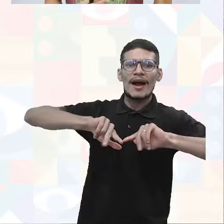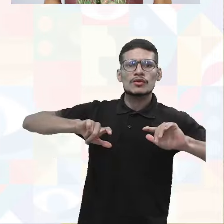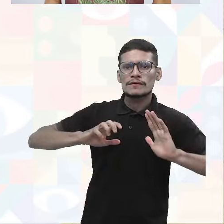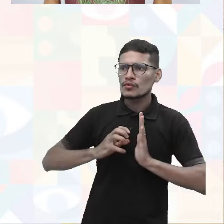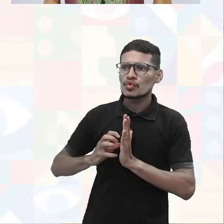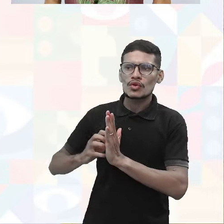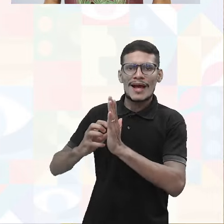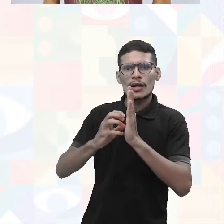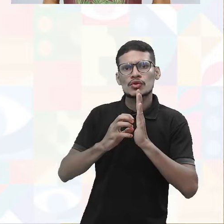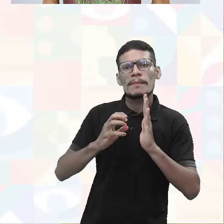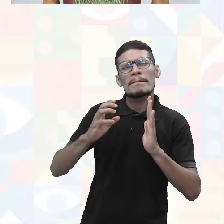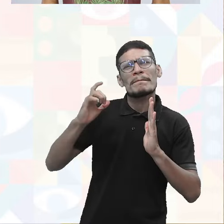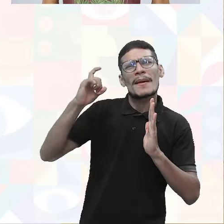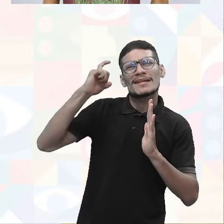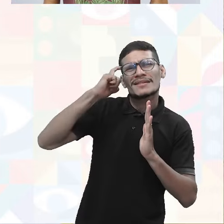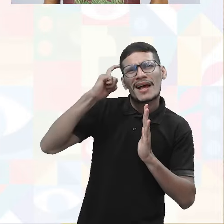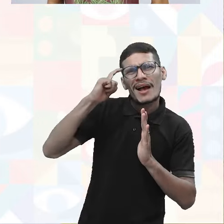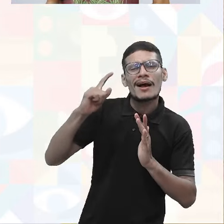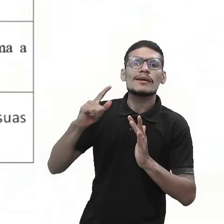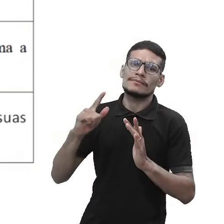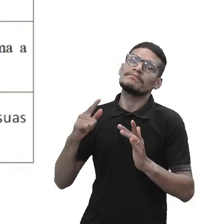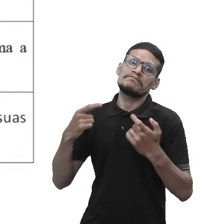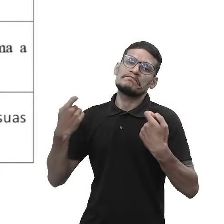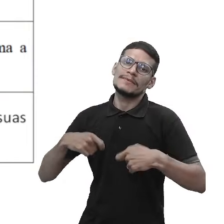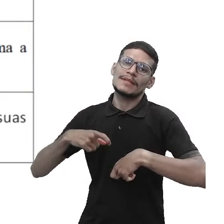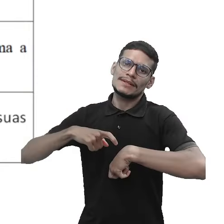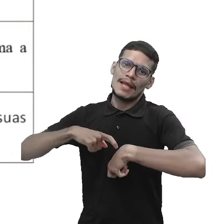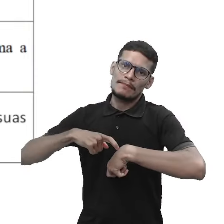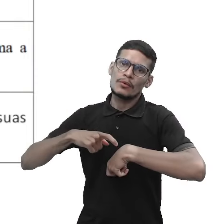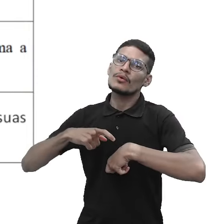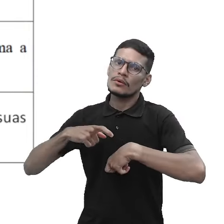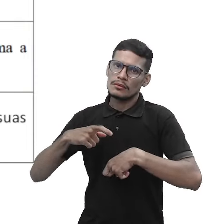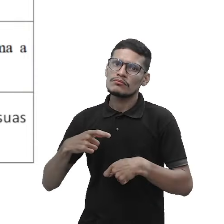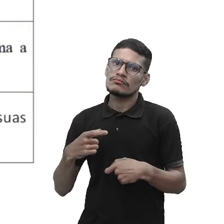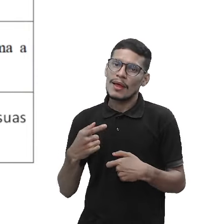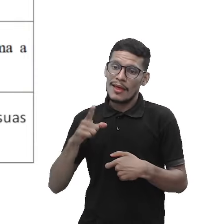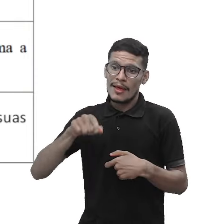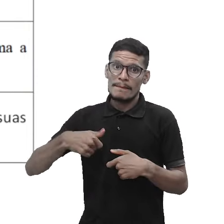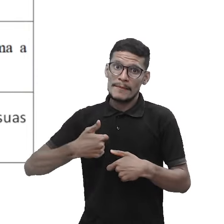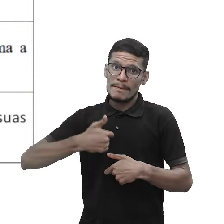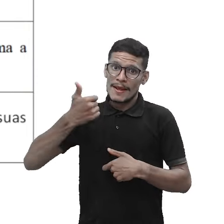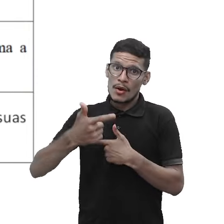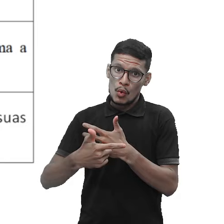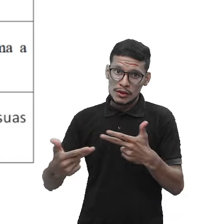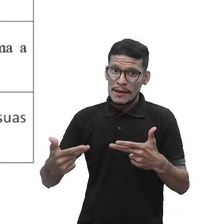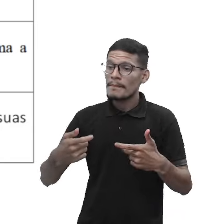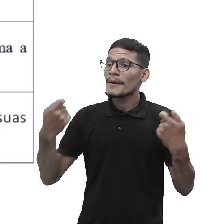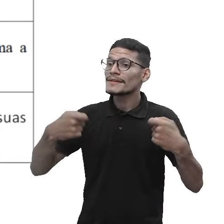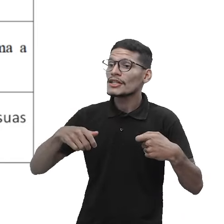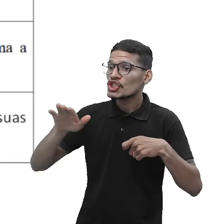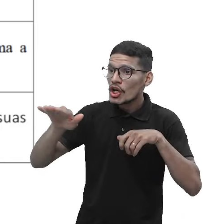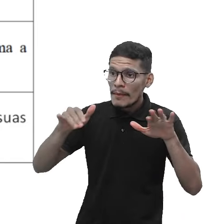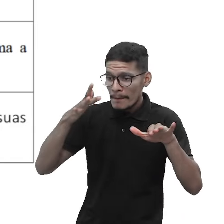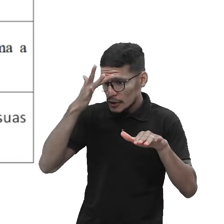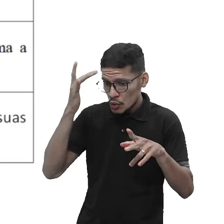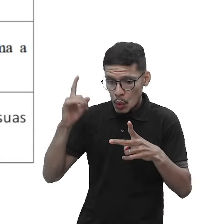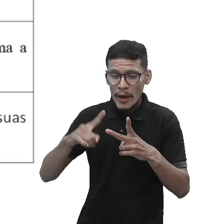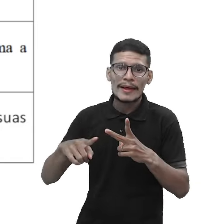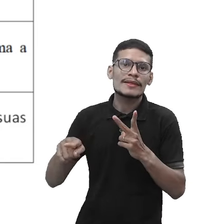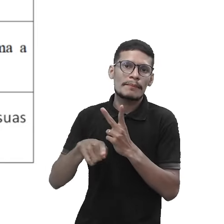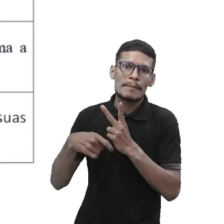pensarem, para trabalhar e isso aí leva tempo. Então quer dizer, isso é uma primeira demanda, a questão de pessoas e tempo que você vai estar